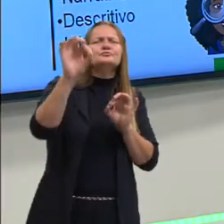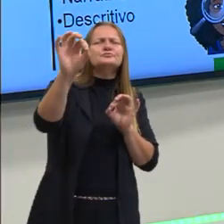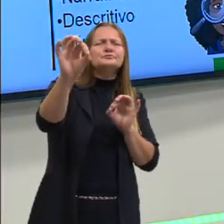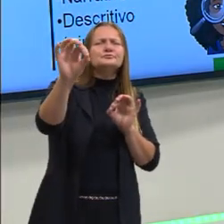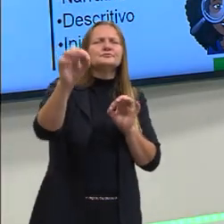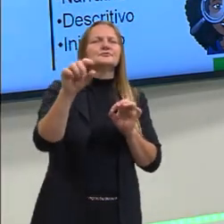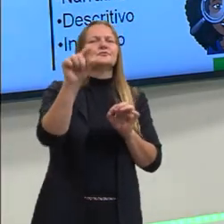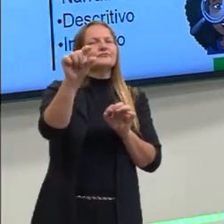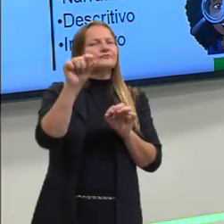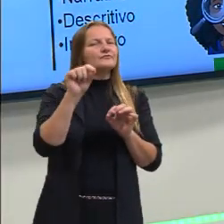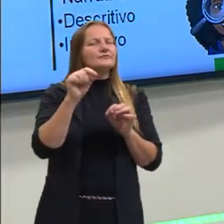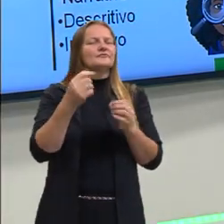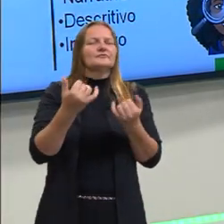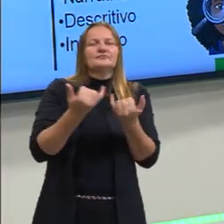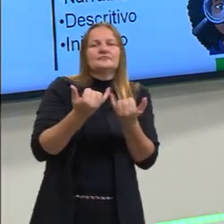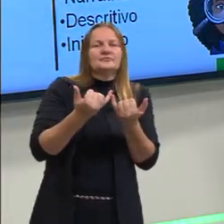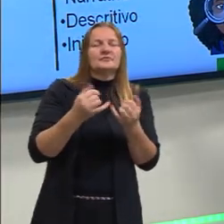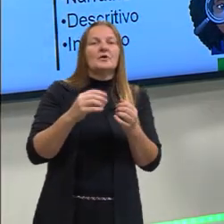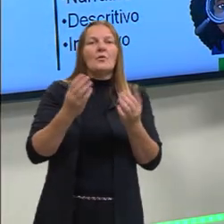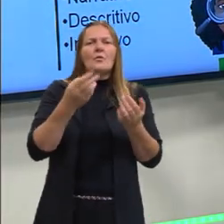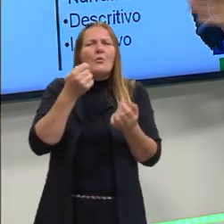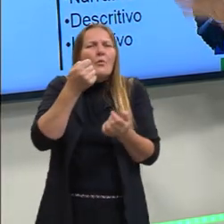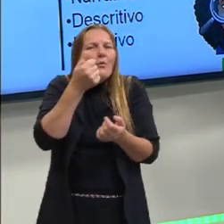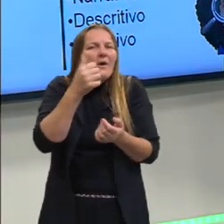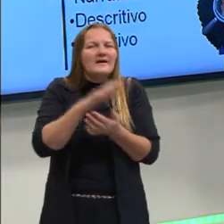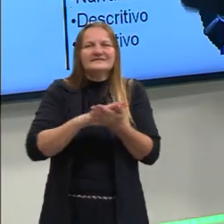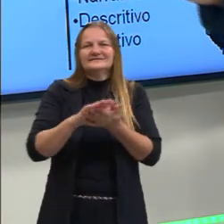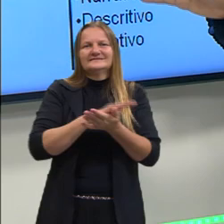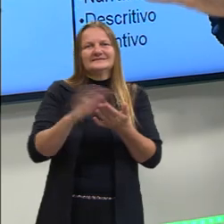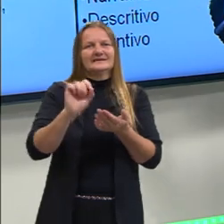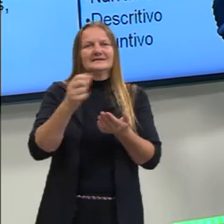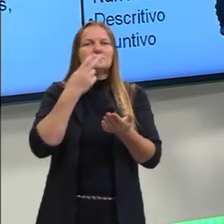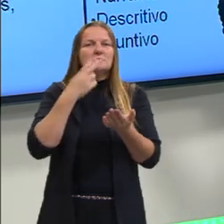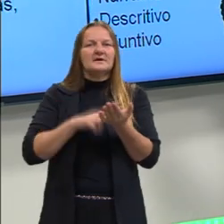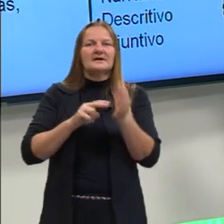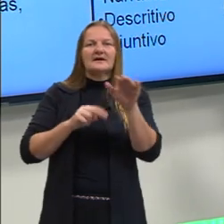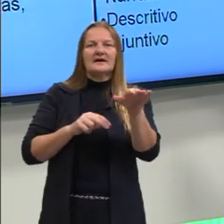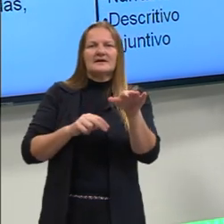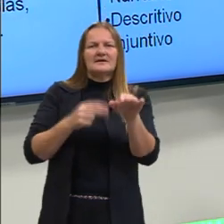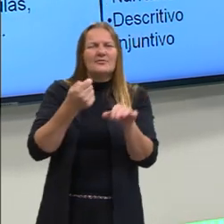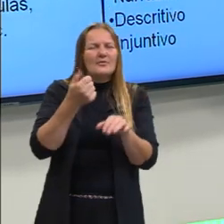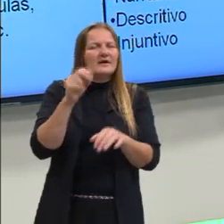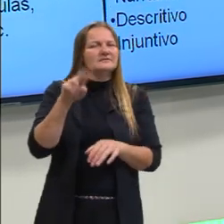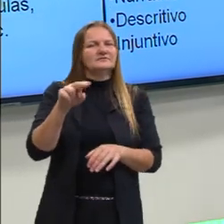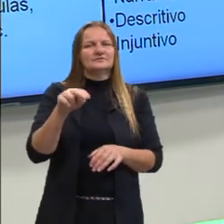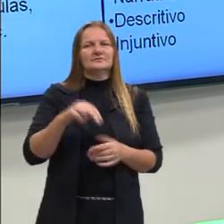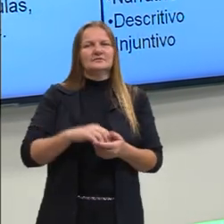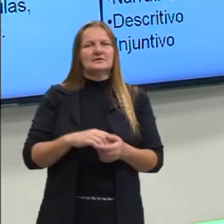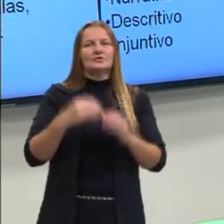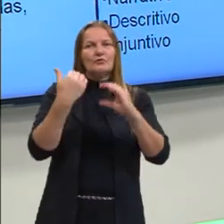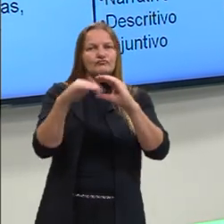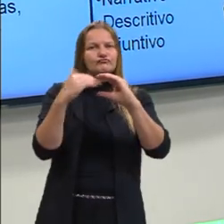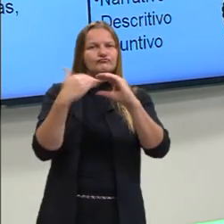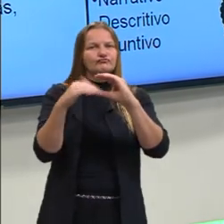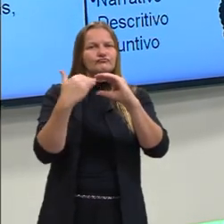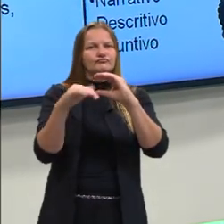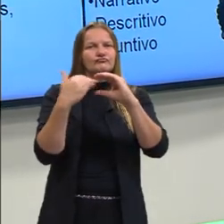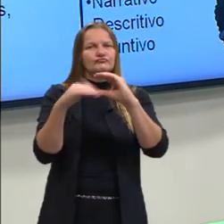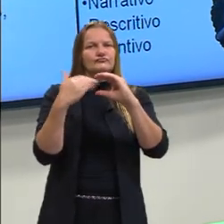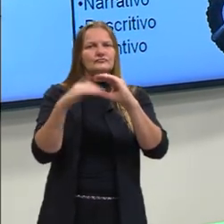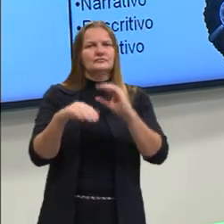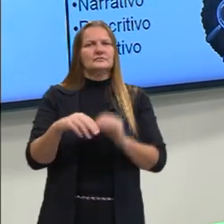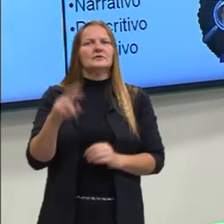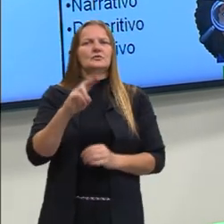familiares. Hoje, não se utiliza quase esse gênero, a carta pessoal. Se utiliza o e-mail, se